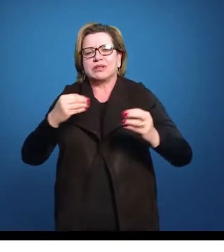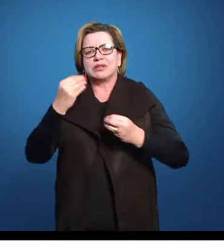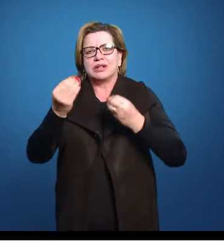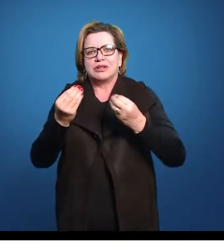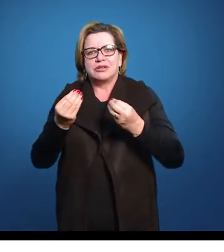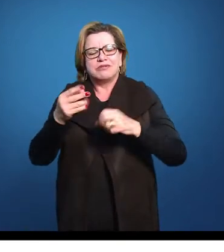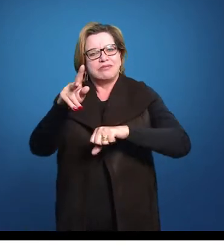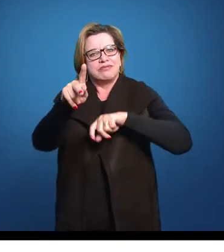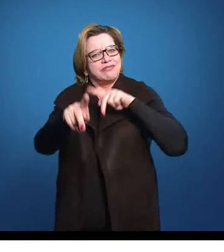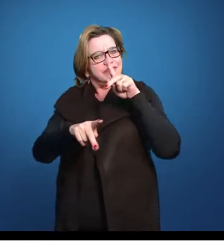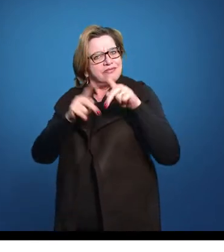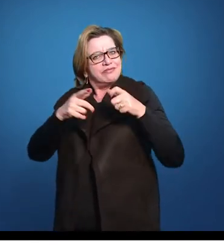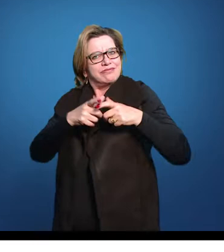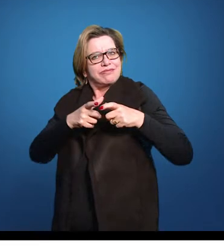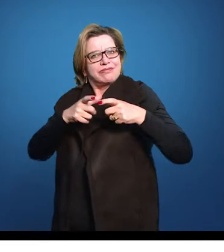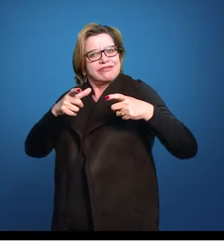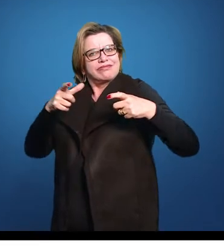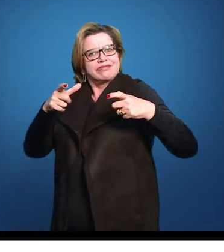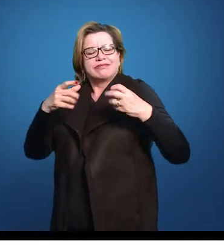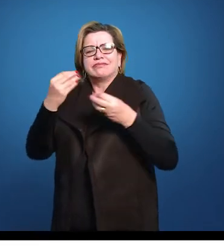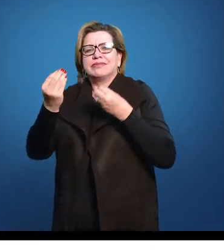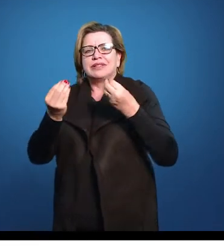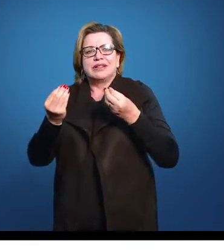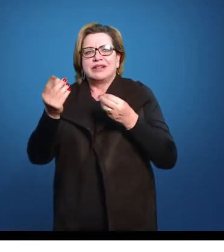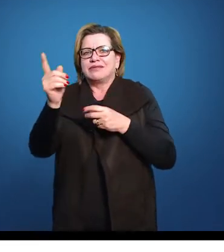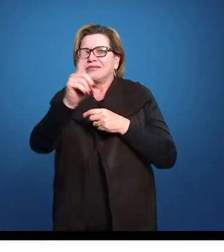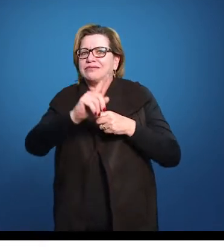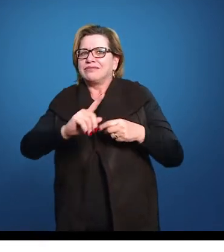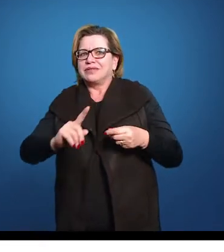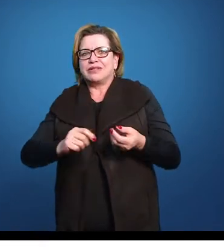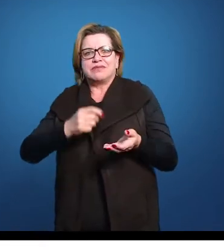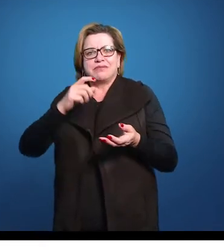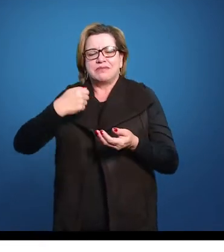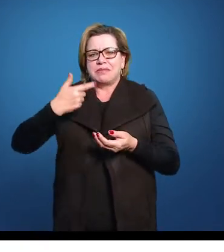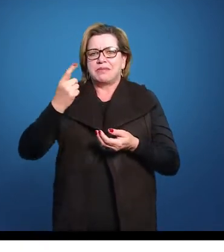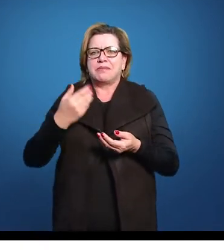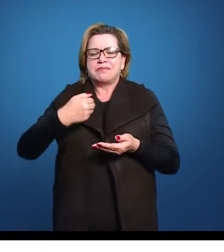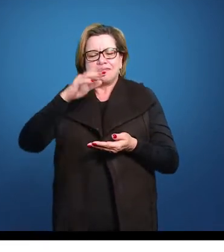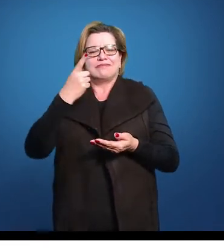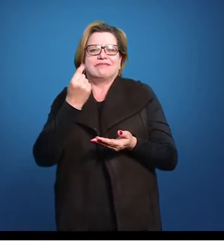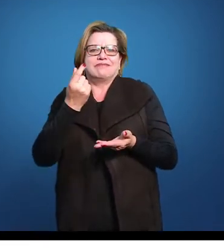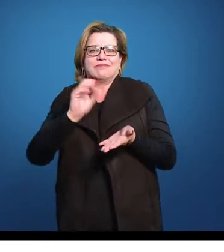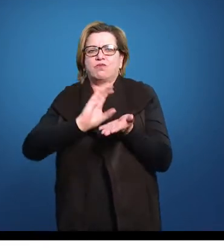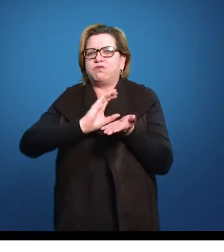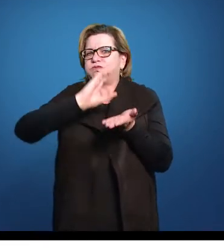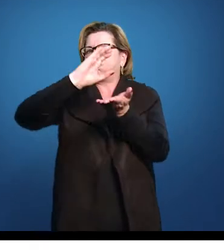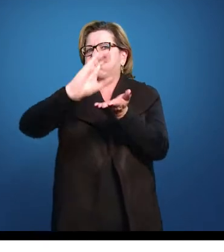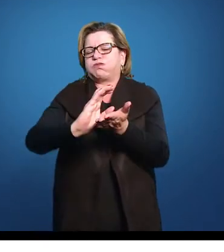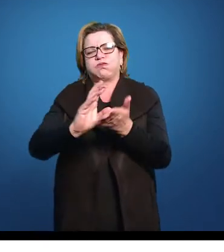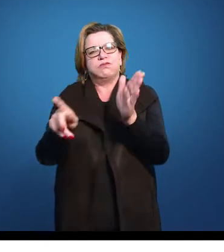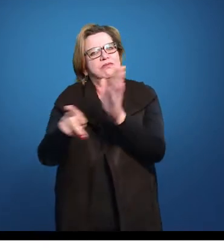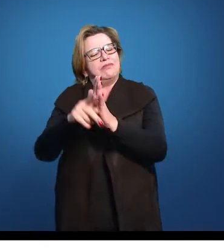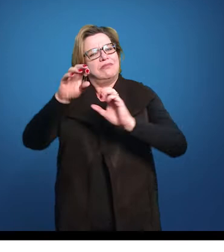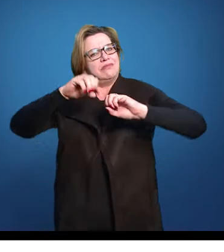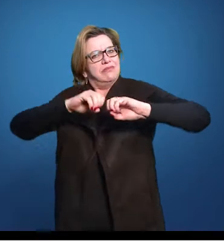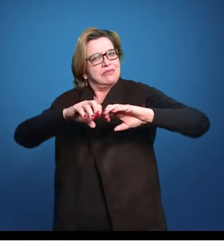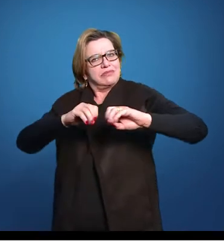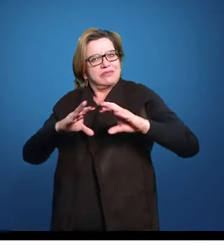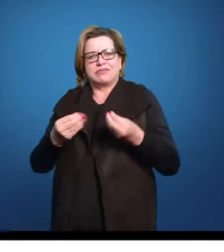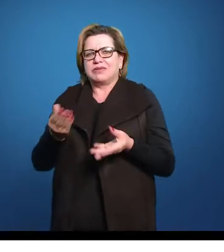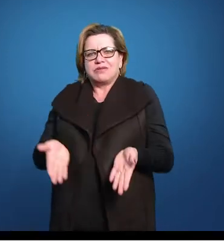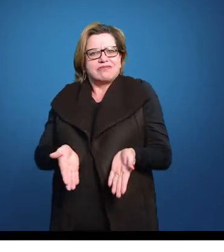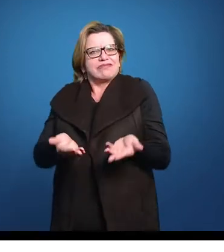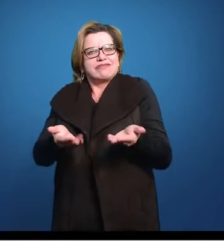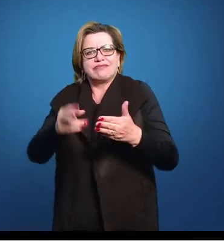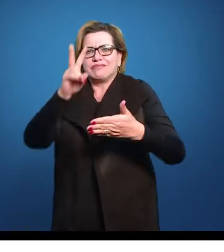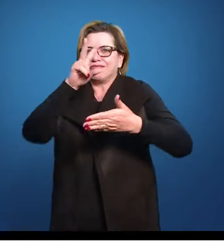que a população brasileira crescia, não aumentou o investimento em educação, não aumentou o investimento na formação de leitores.